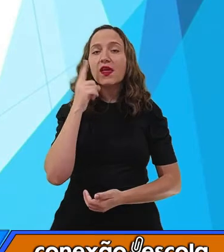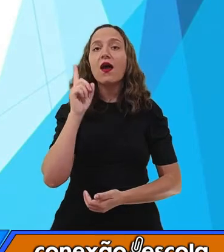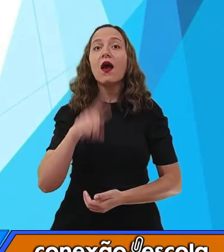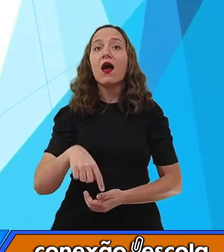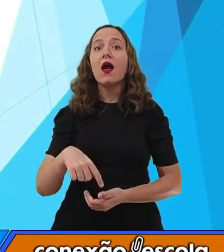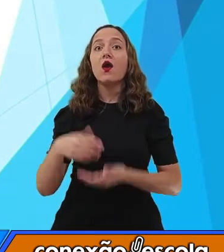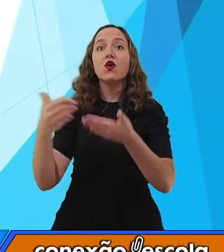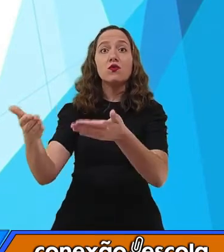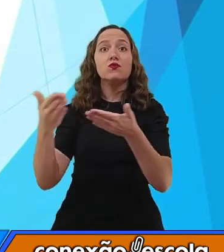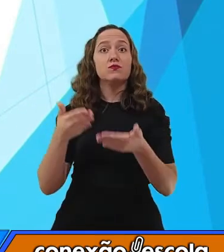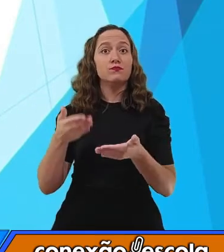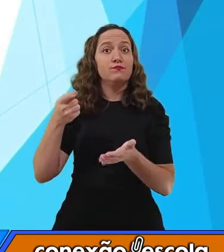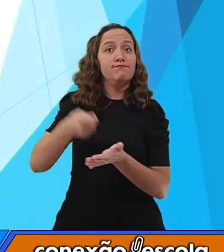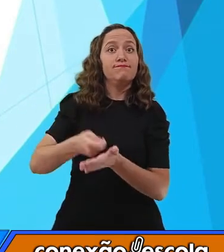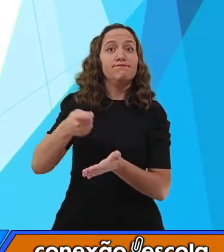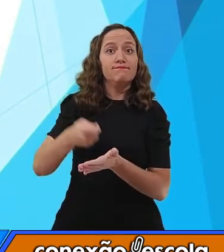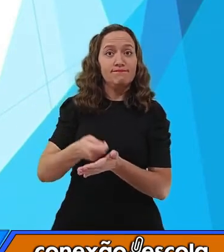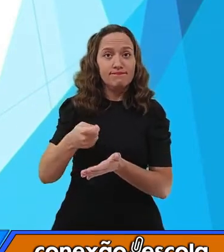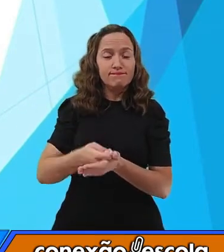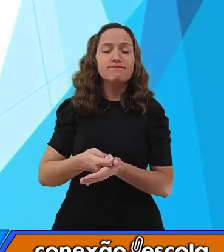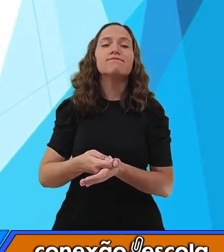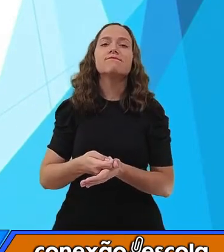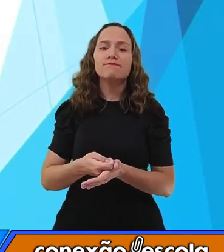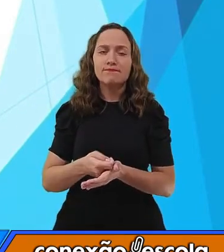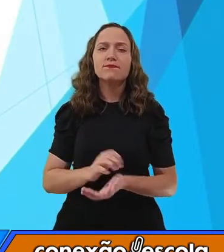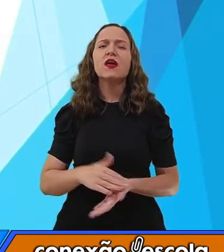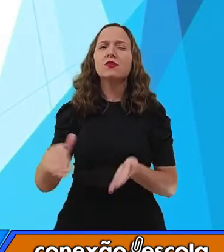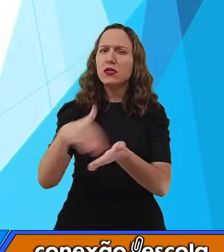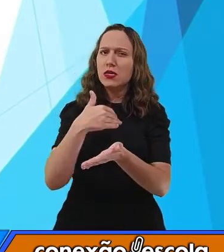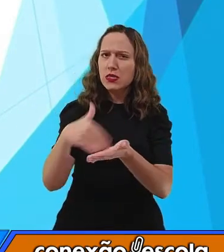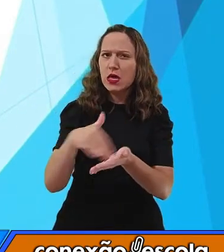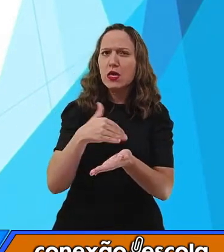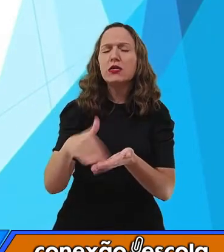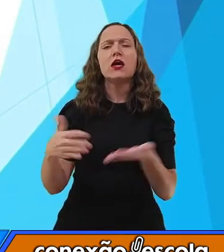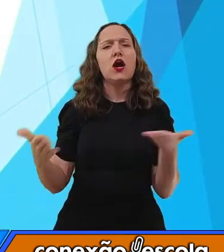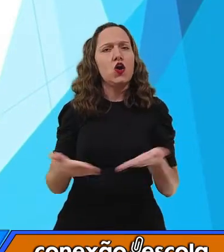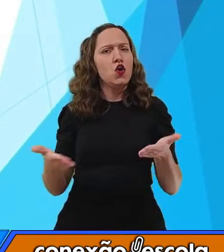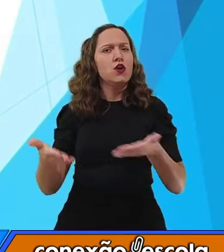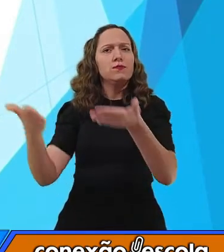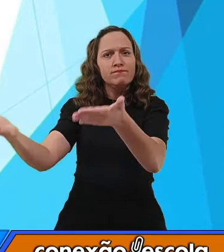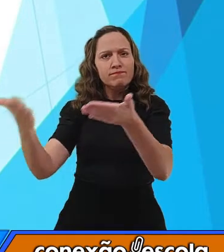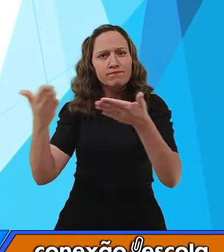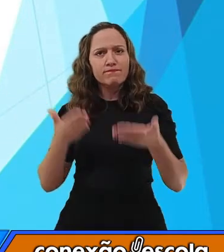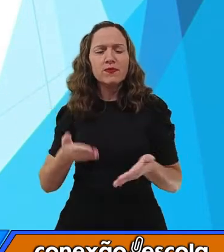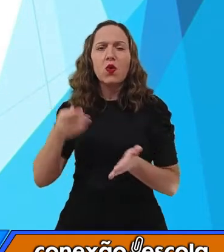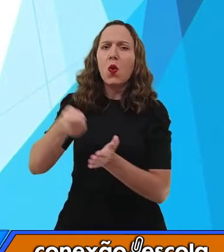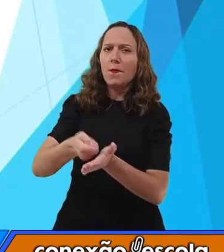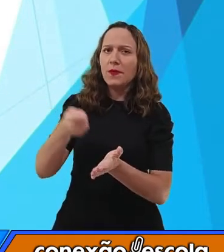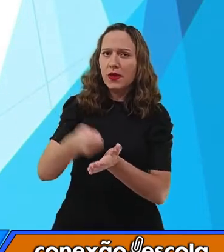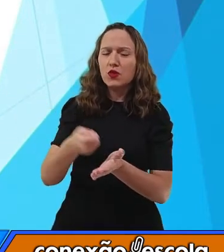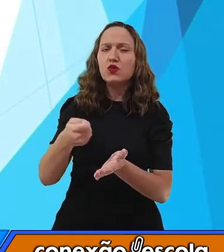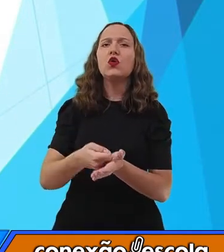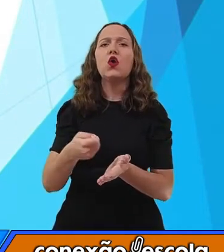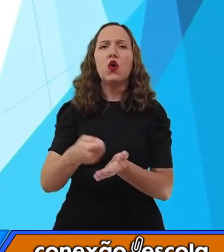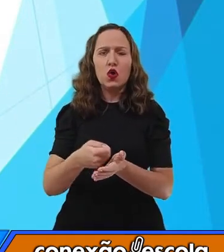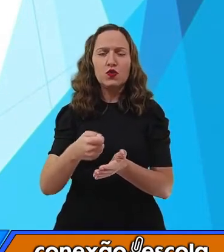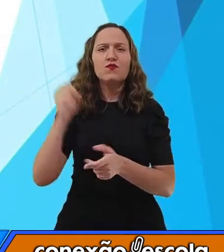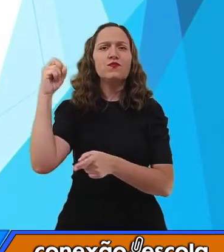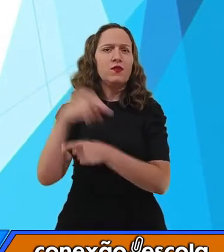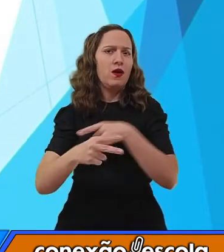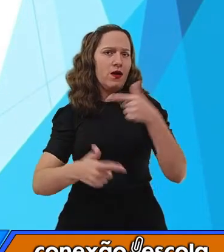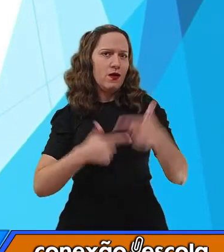convocação, né? Secretaria vem realizar a convocação para o cargo e aí, olha, os